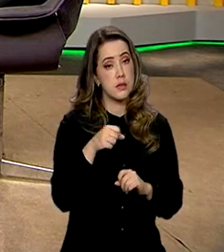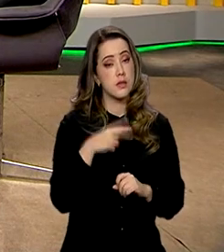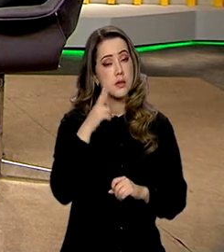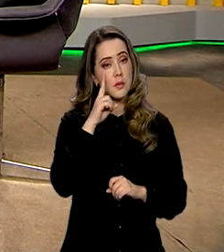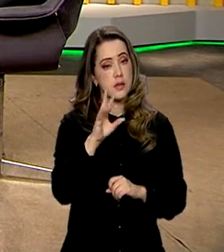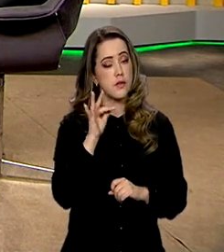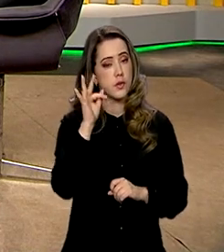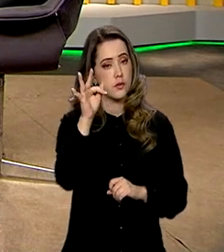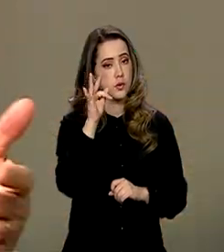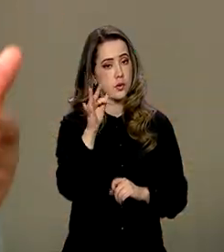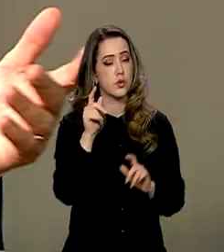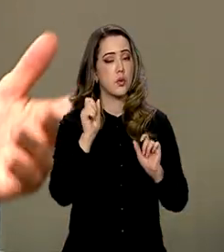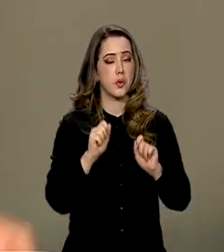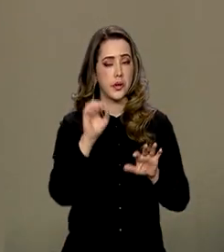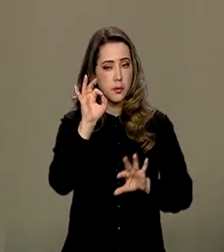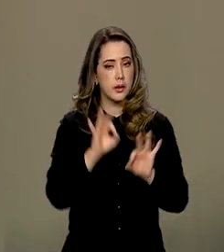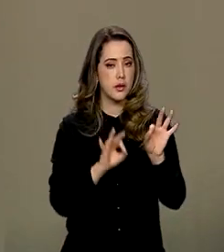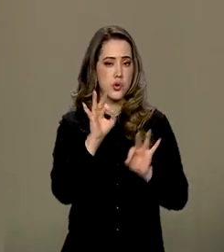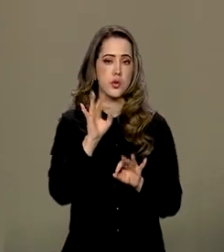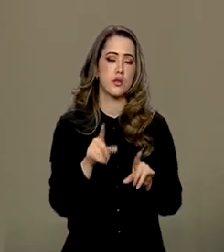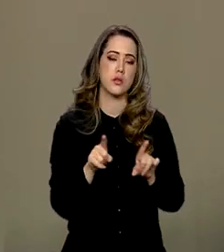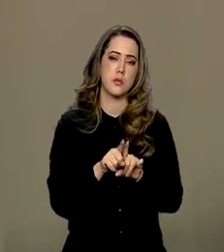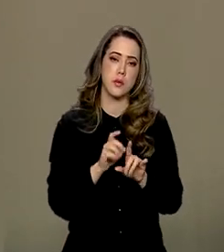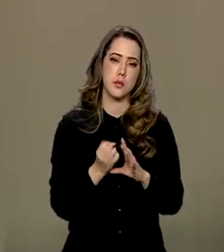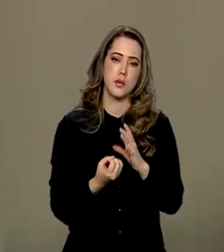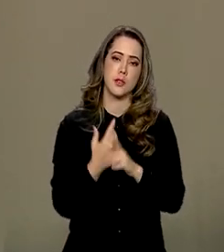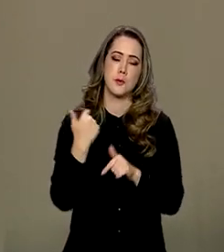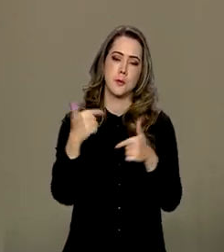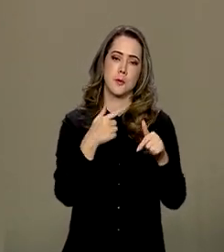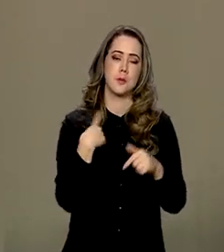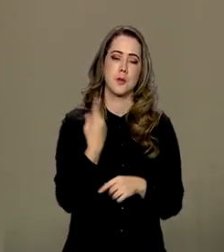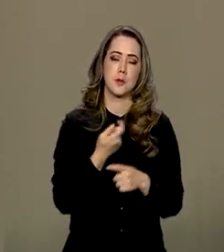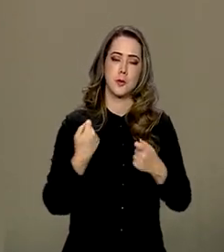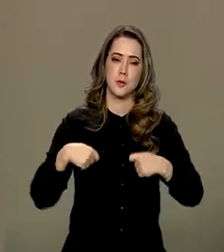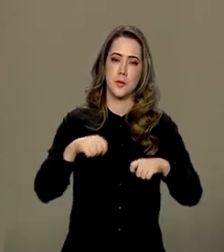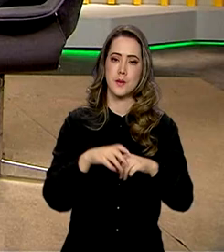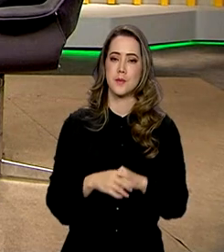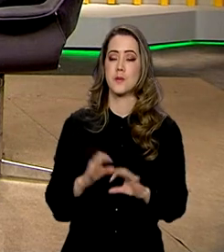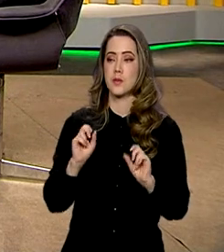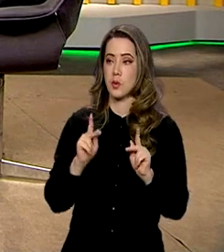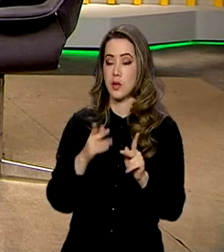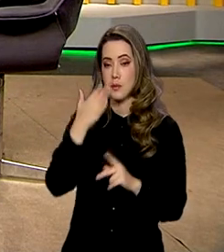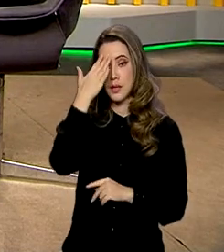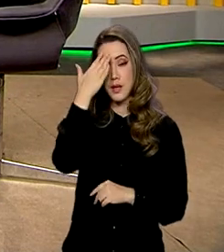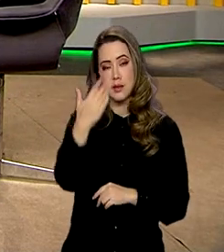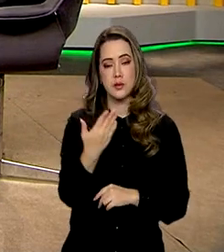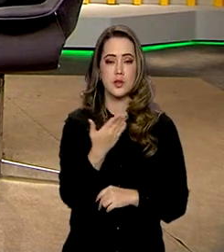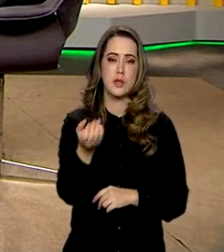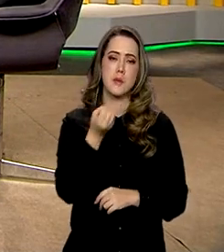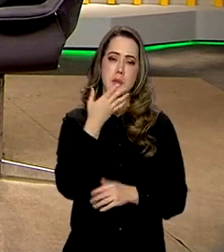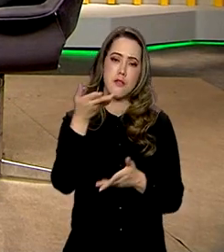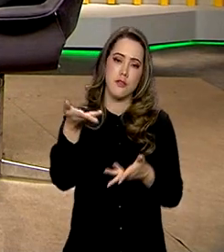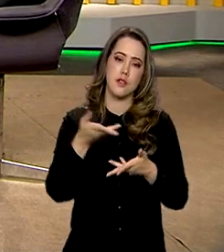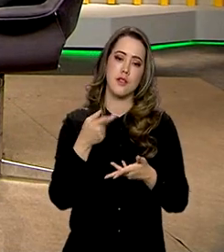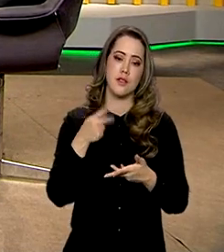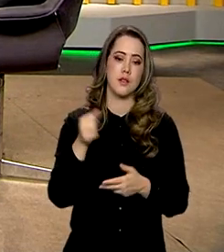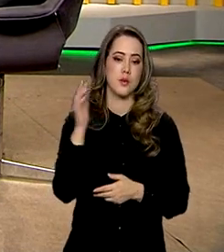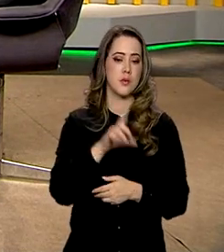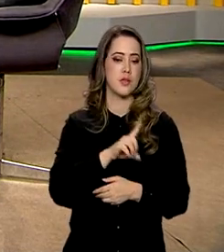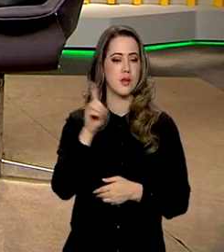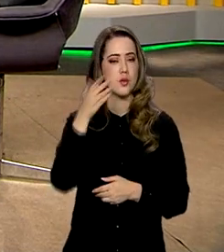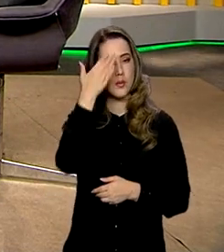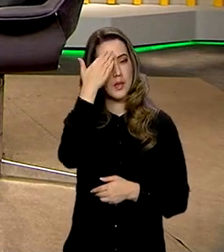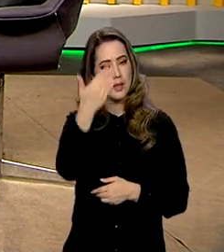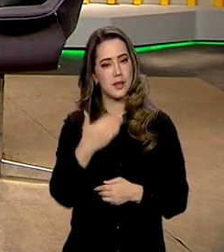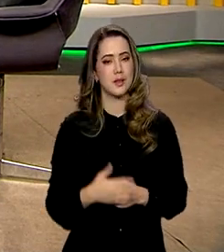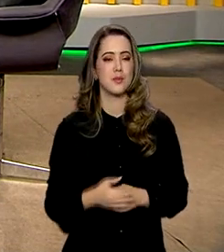credibilidade e planejar esse processo para gerar os empregos que nós necessitamos. Isso mesmo. Ministro Luiz Maria, o senhor é sempre bem-vindo aqui no Brasil em Dia. Muito obrigado,